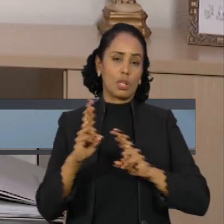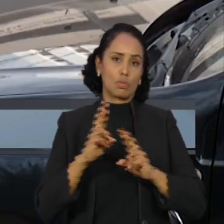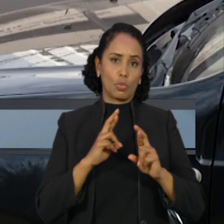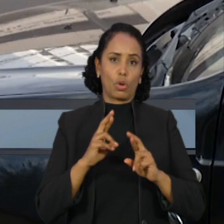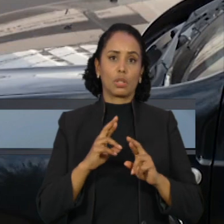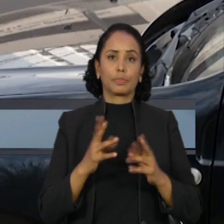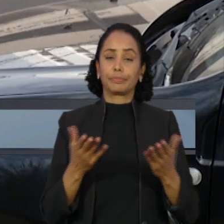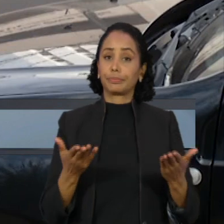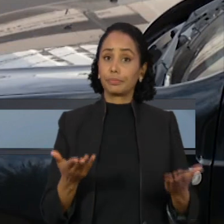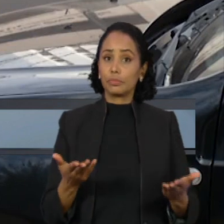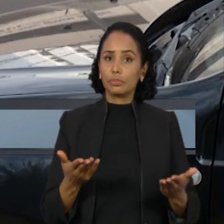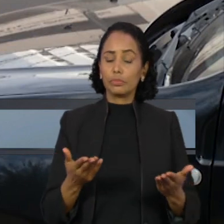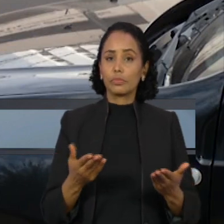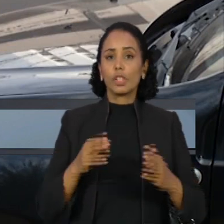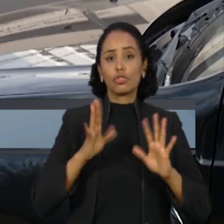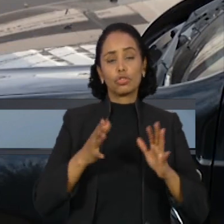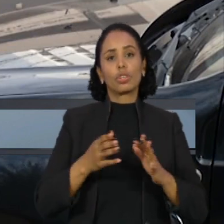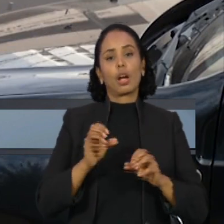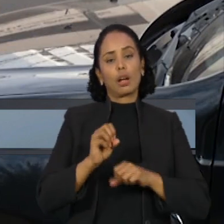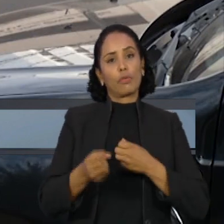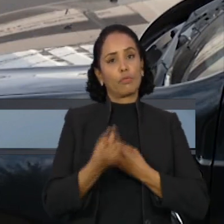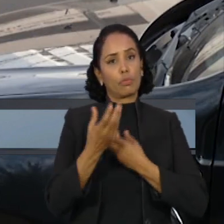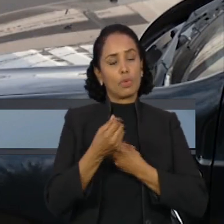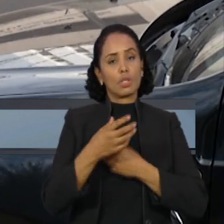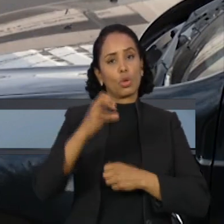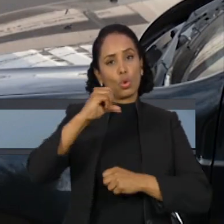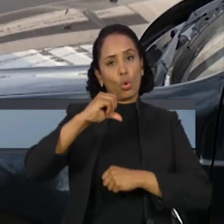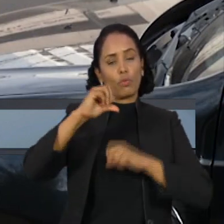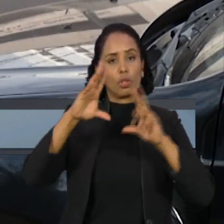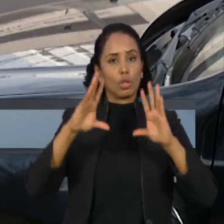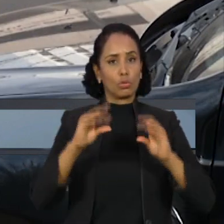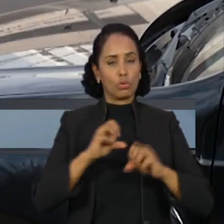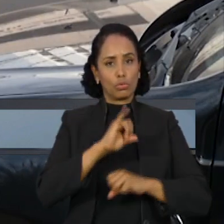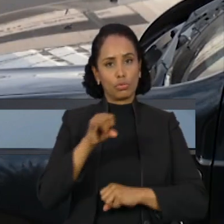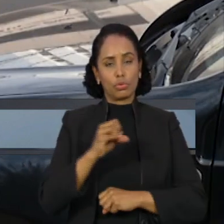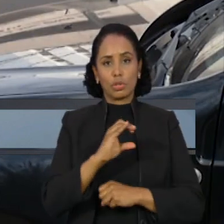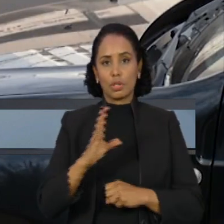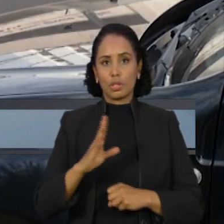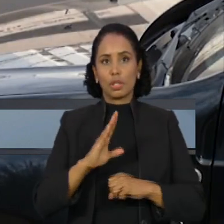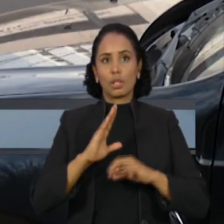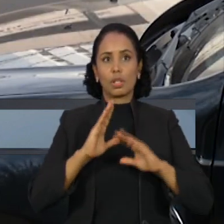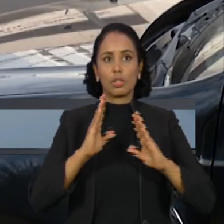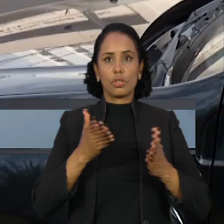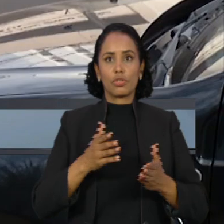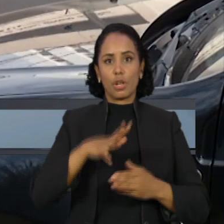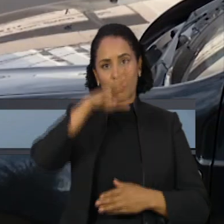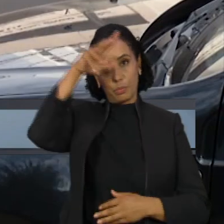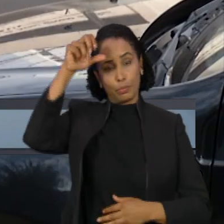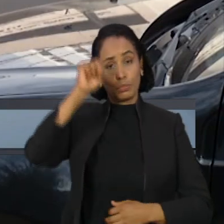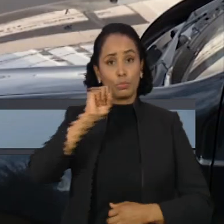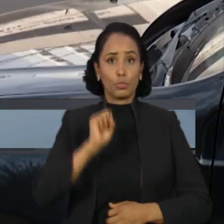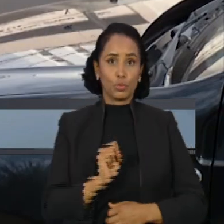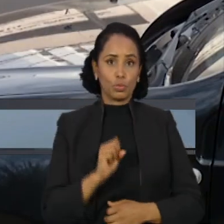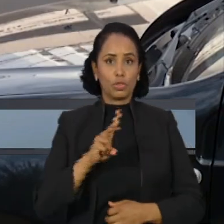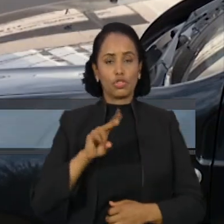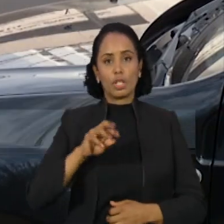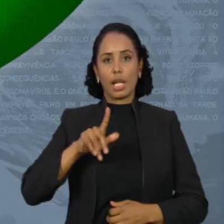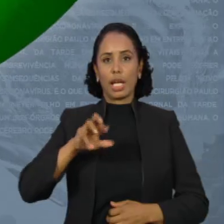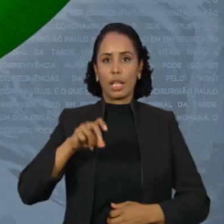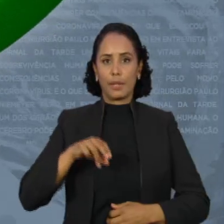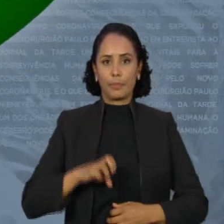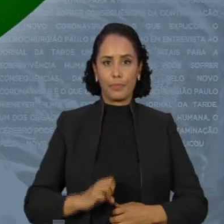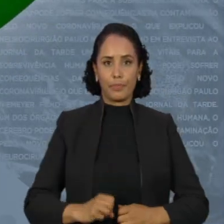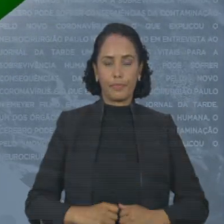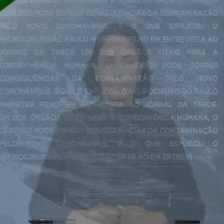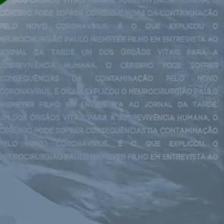a parte. Mais informações às nove da noite no Jornal da Cultura. De Campo Grande, Mato Grosso do Sul, Gislane Leite.